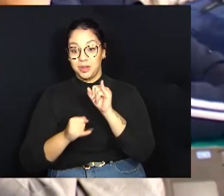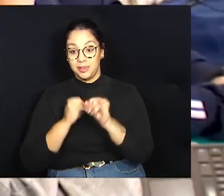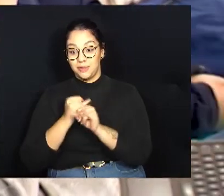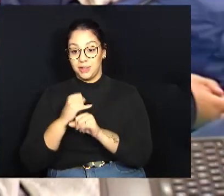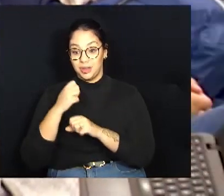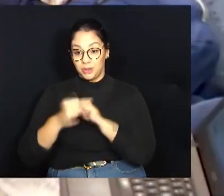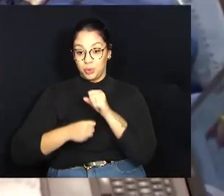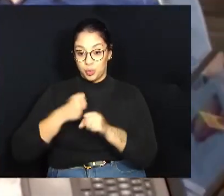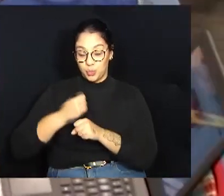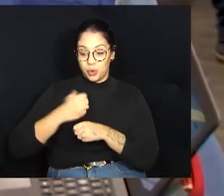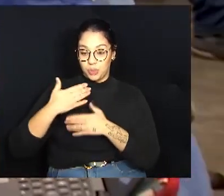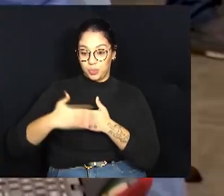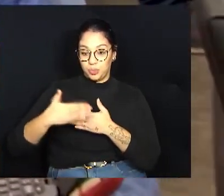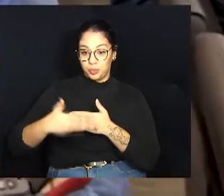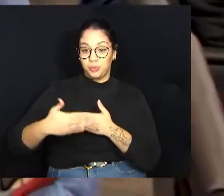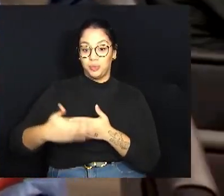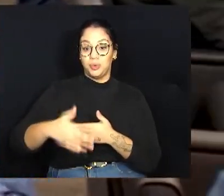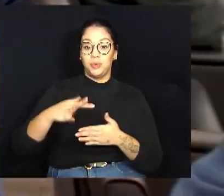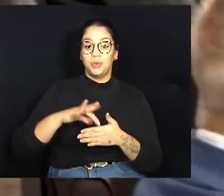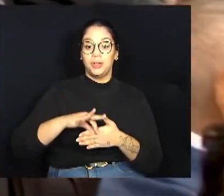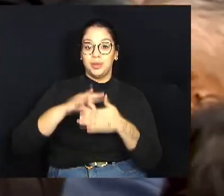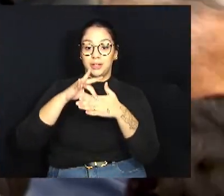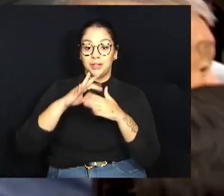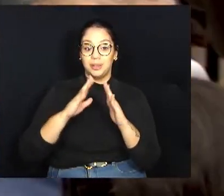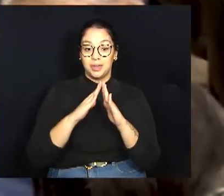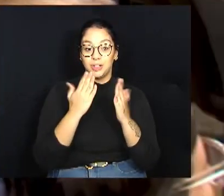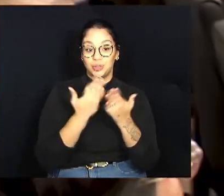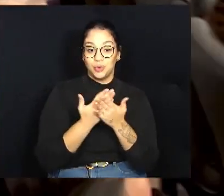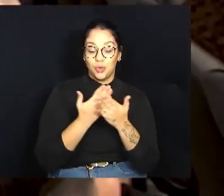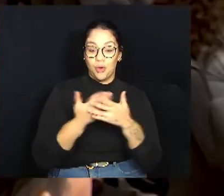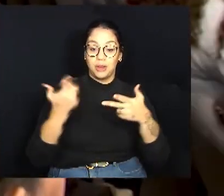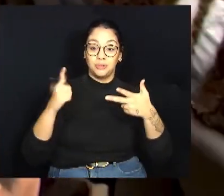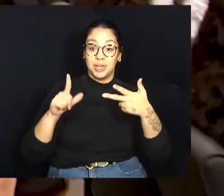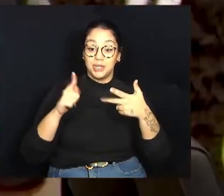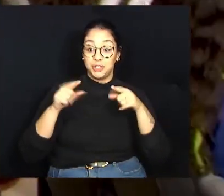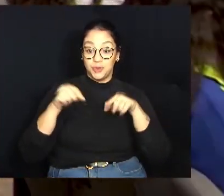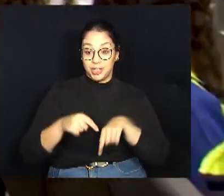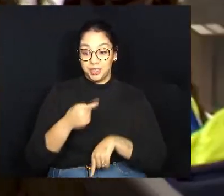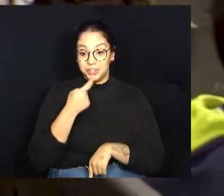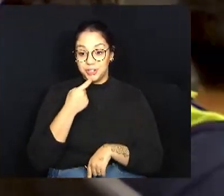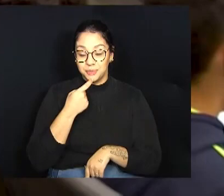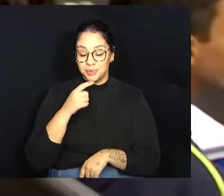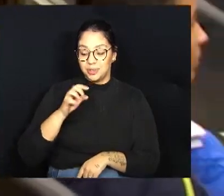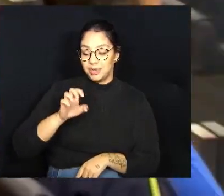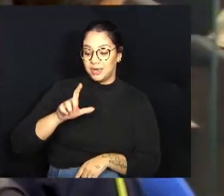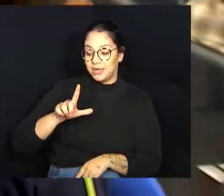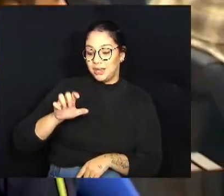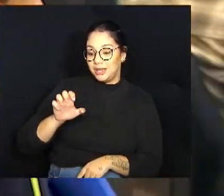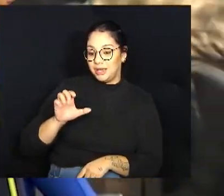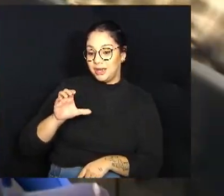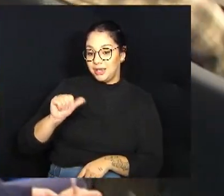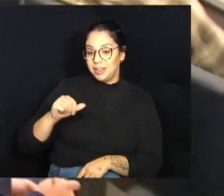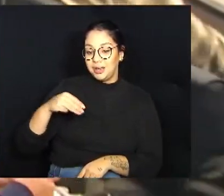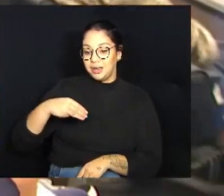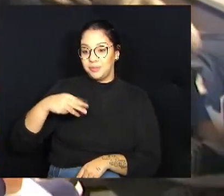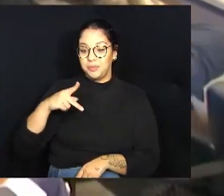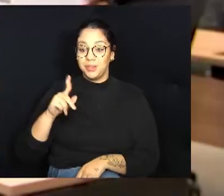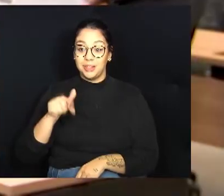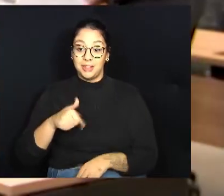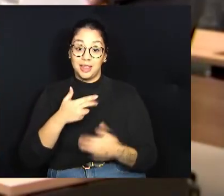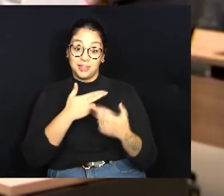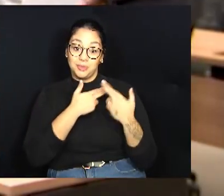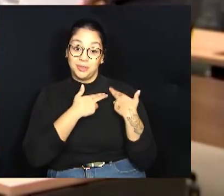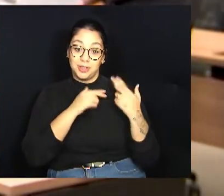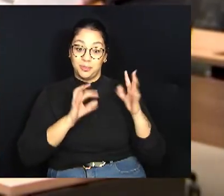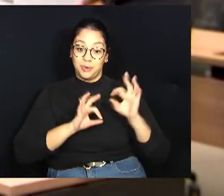ano, sob a coordenação da Escola do Legislativo de Campinas, a ELECAMP, que é a responsável pelo programa.